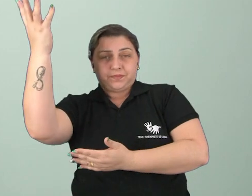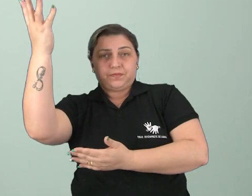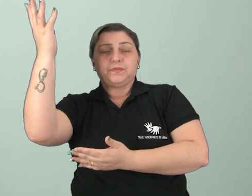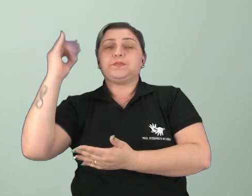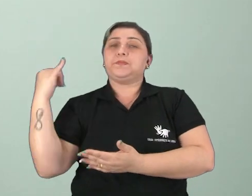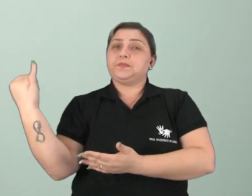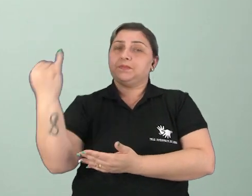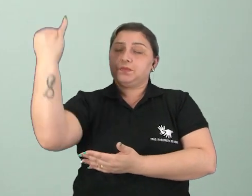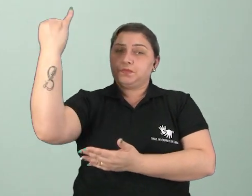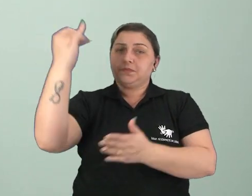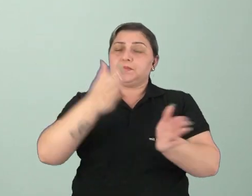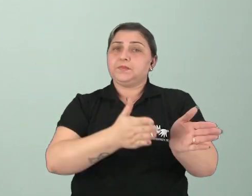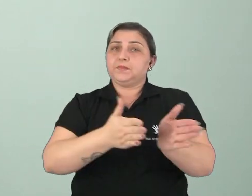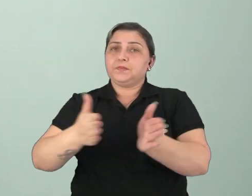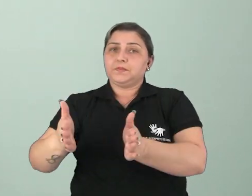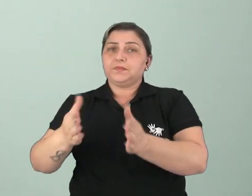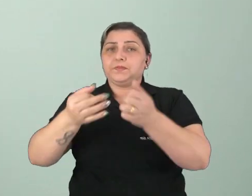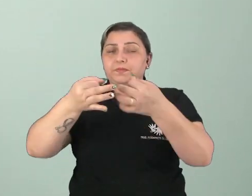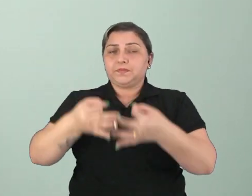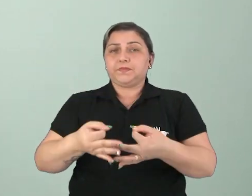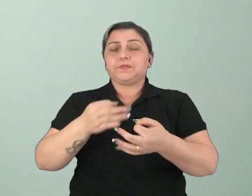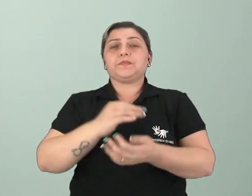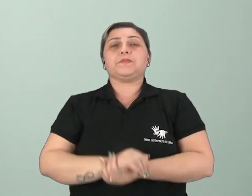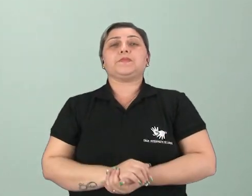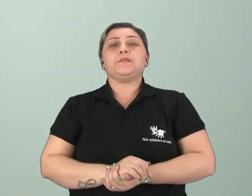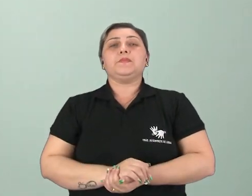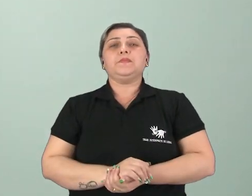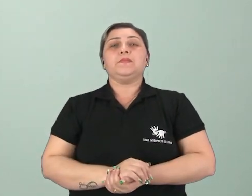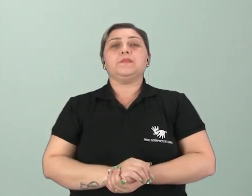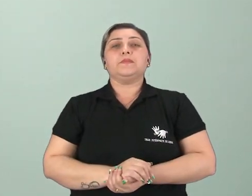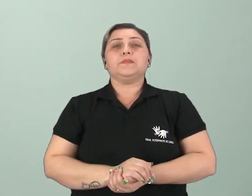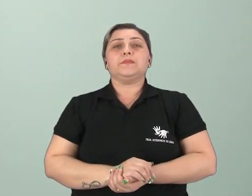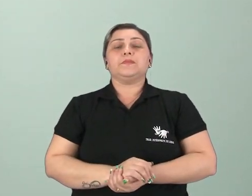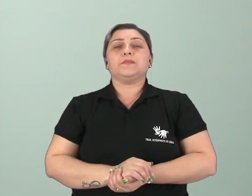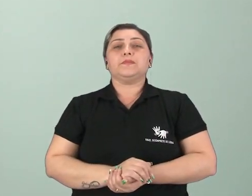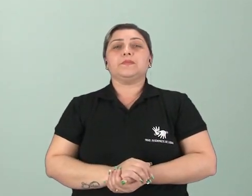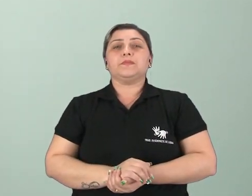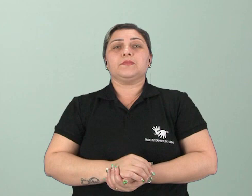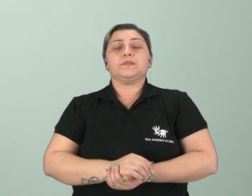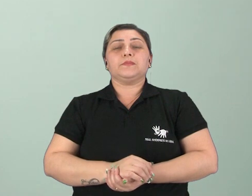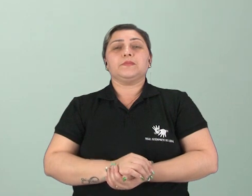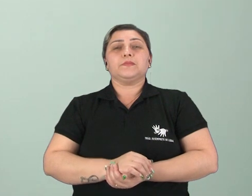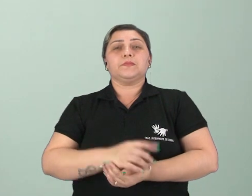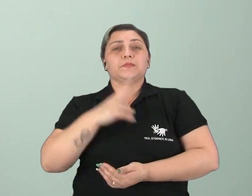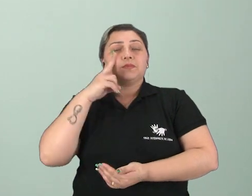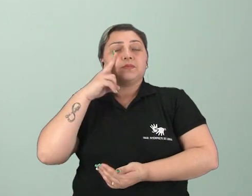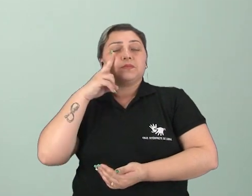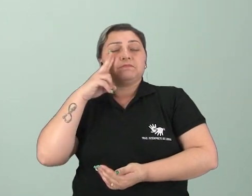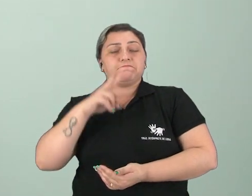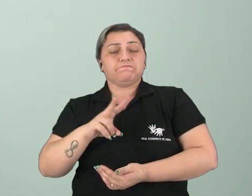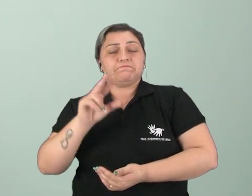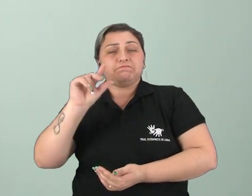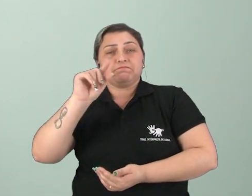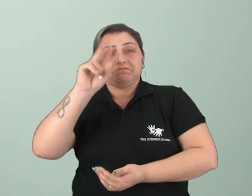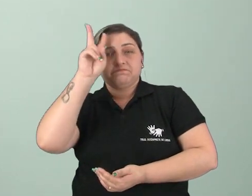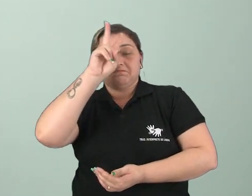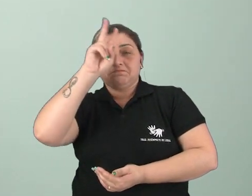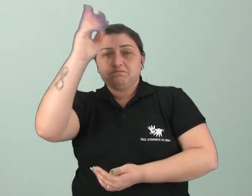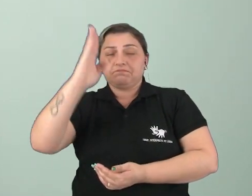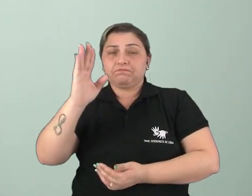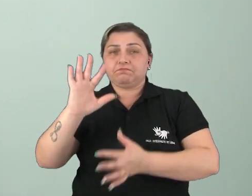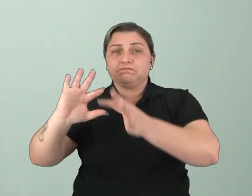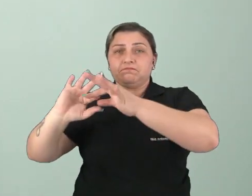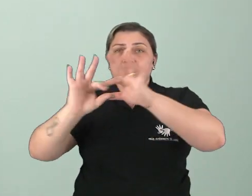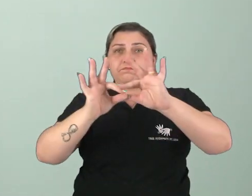fatos importantes desses períodos, certo? Então vamos lá ver um pouquinho sobre a história do nosso Brasil no contexto geral.